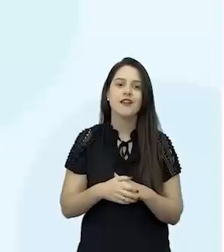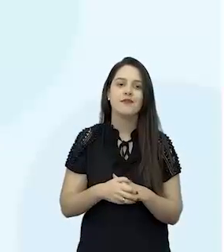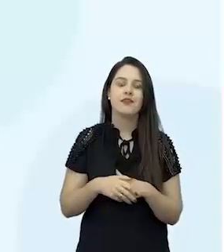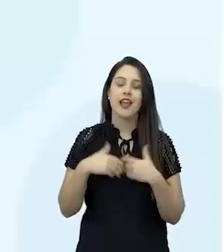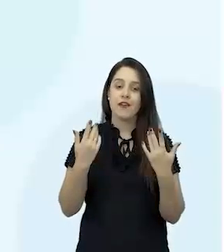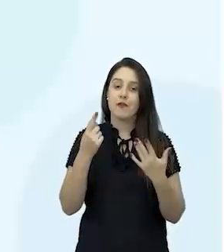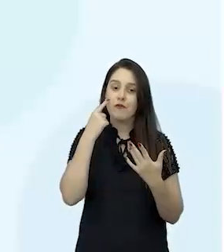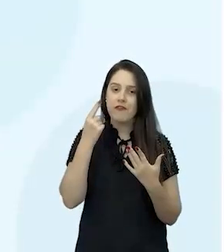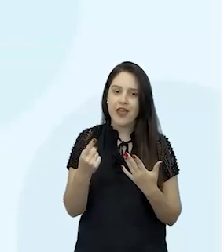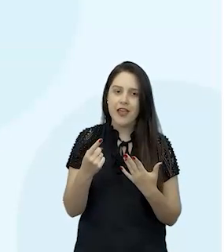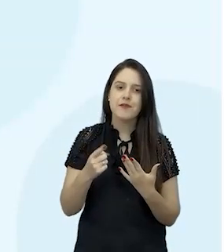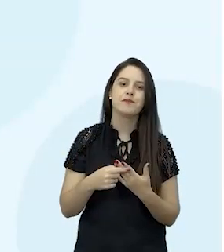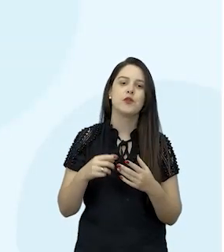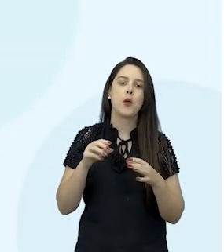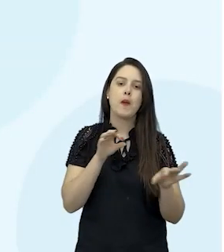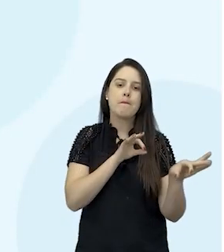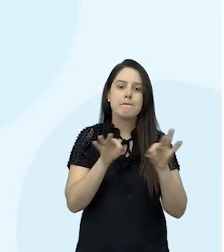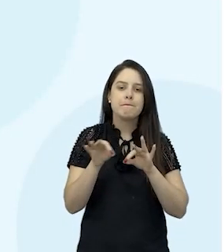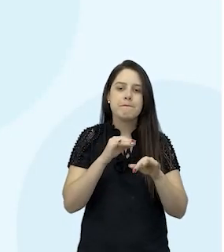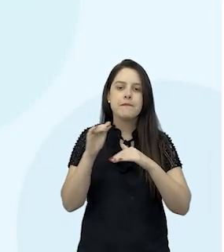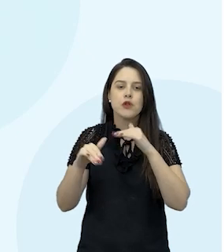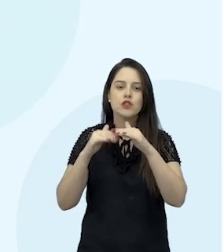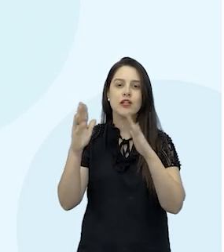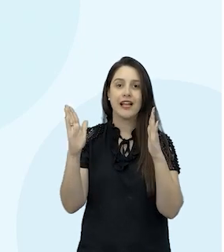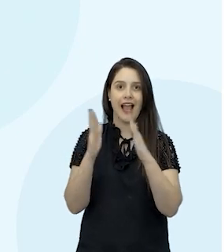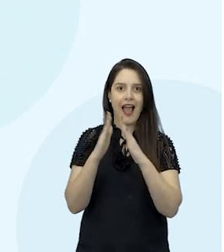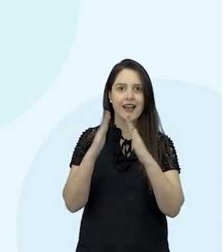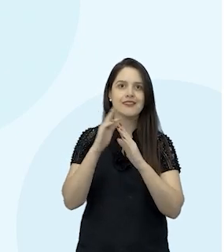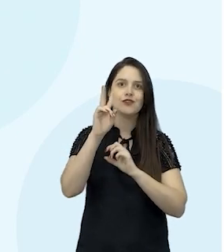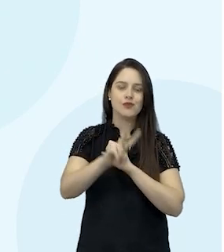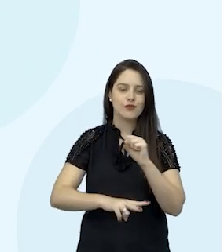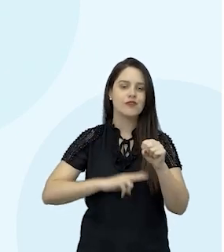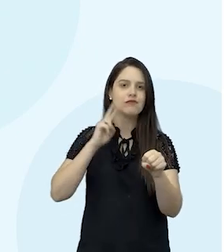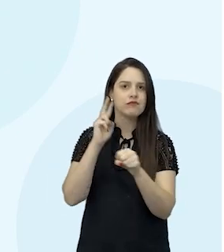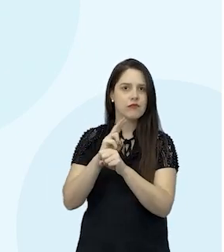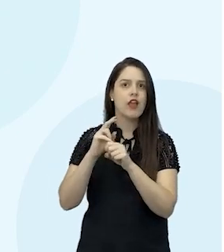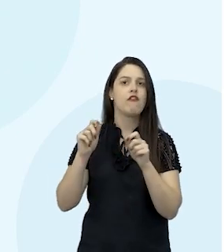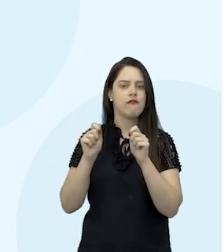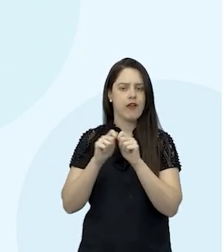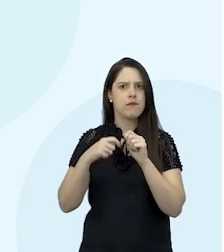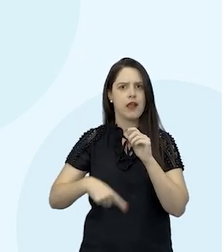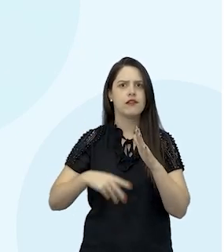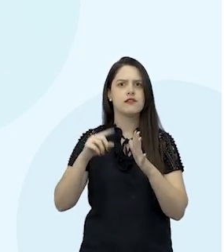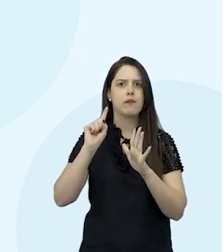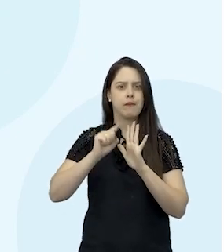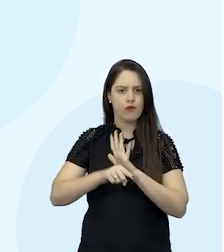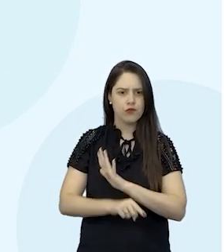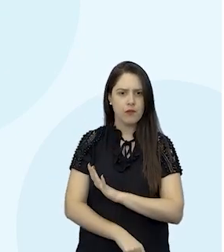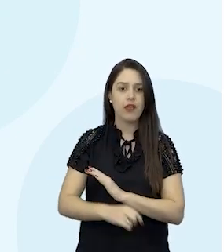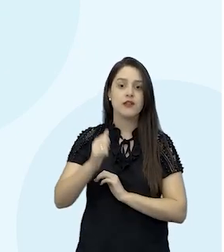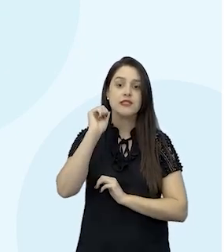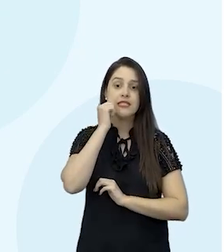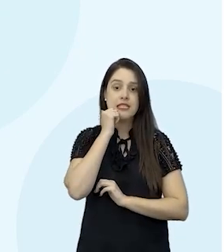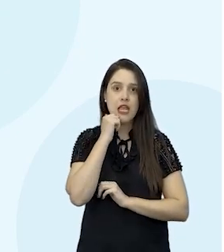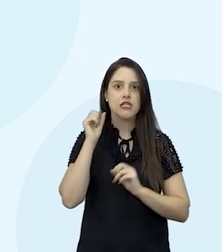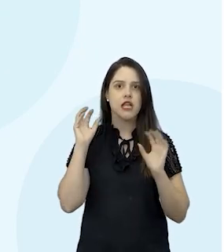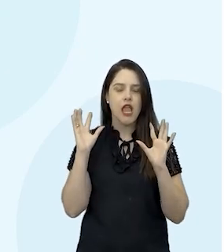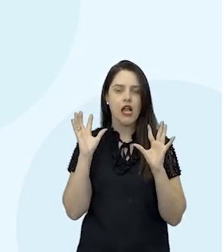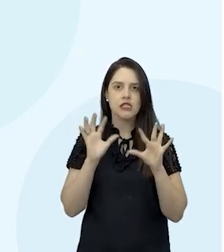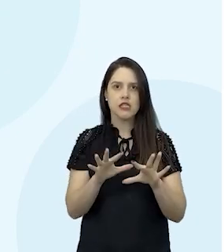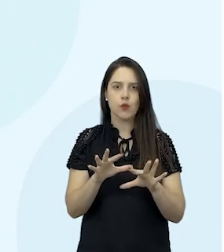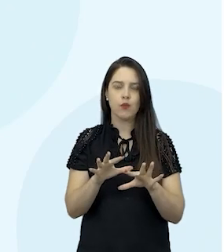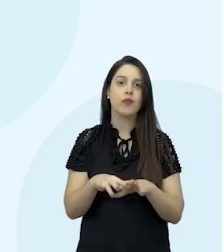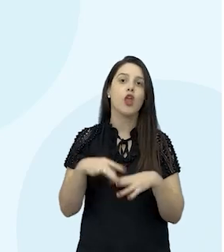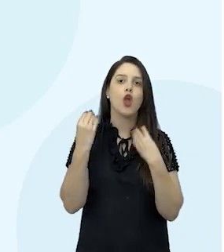a aula, vamos lá? Projeto Casa Sustentável, que faz parte do aprofundamento Ciência em Ação. Bom,